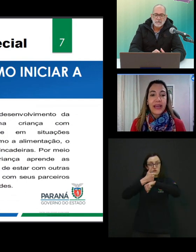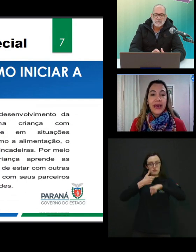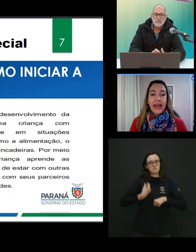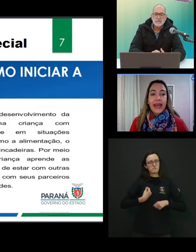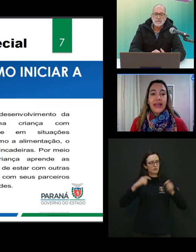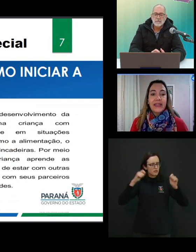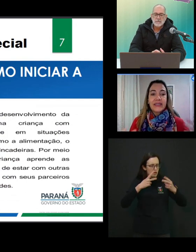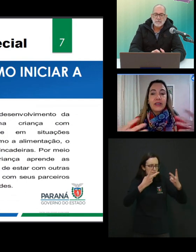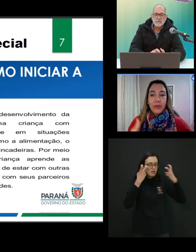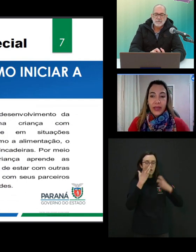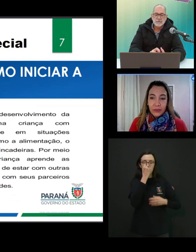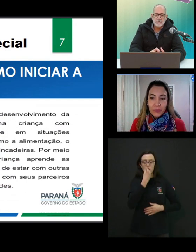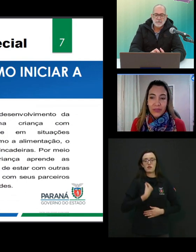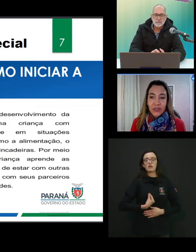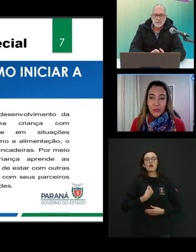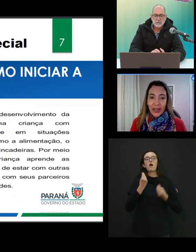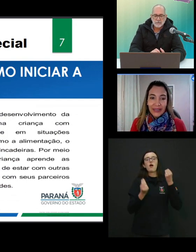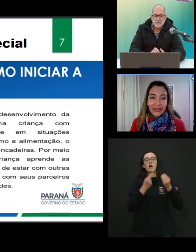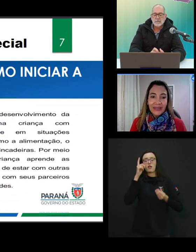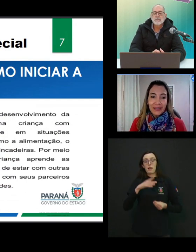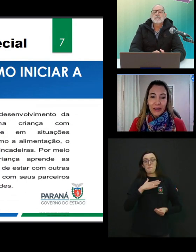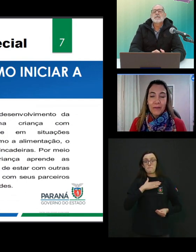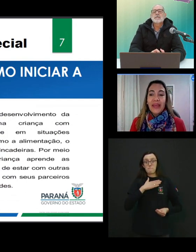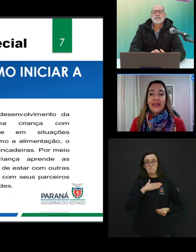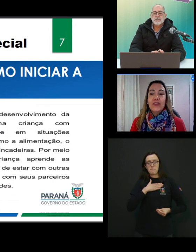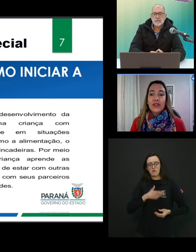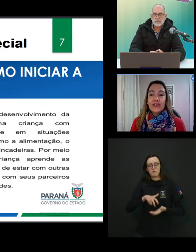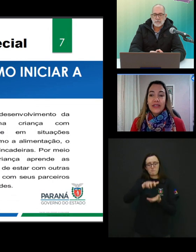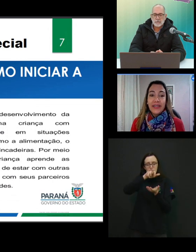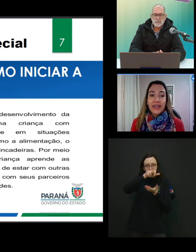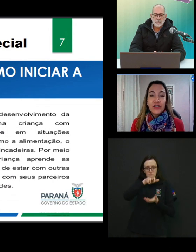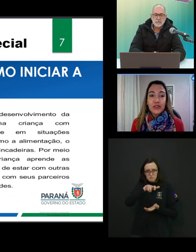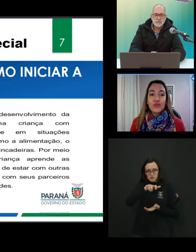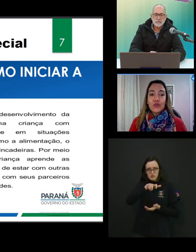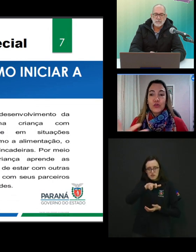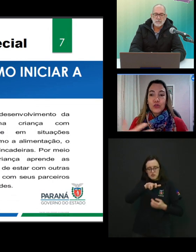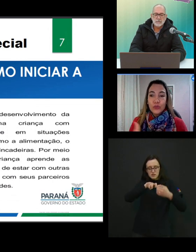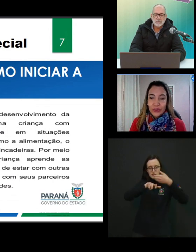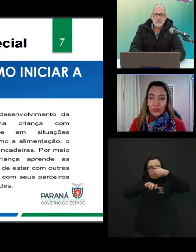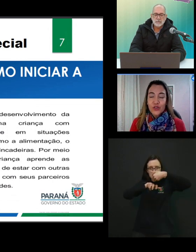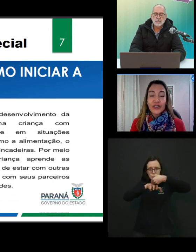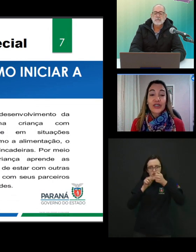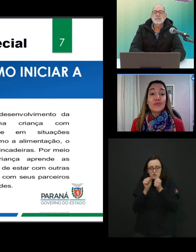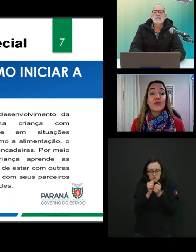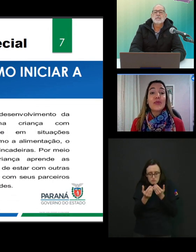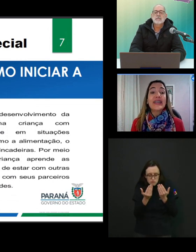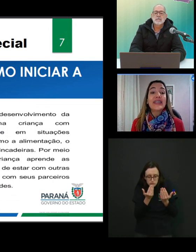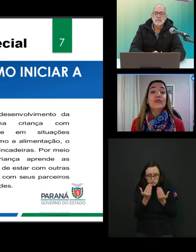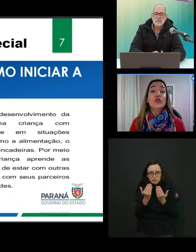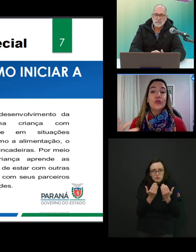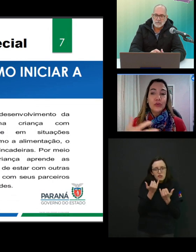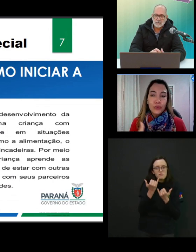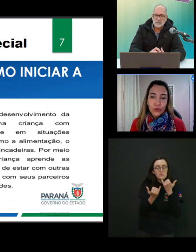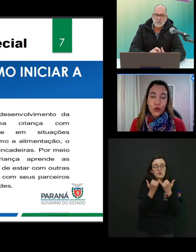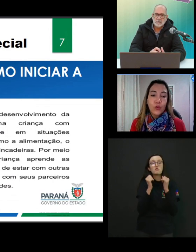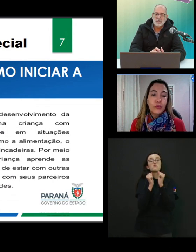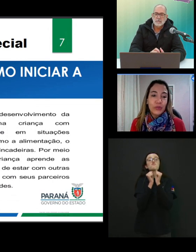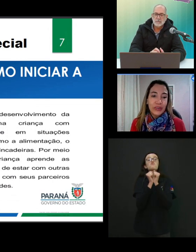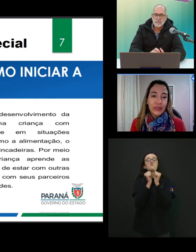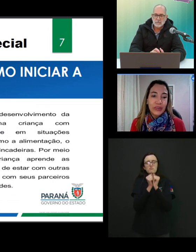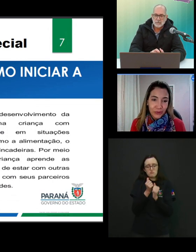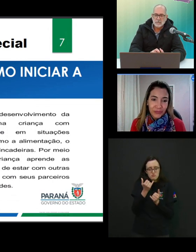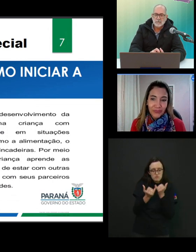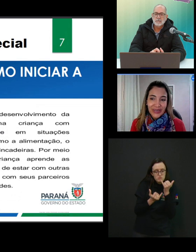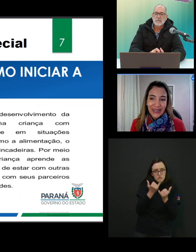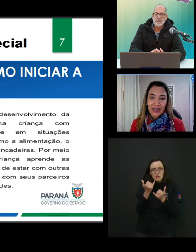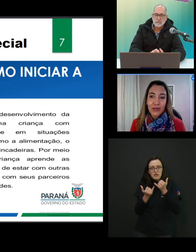perceberem, ela está no meio das minhas pernas, né, e nós interagimos juntas, nós estamos brincando juntos com o